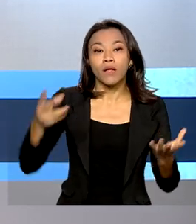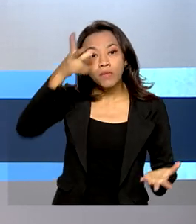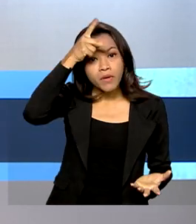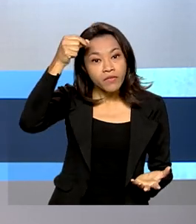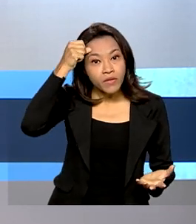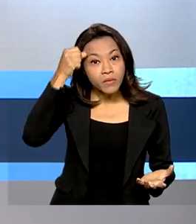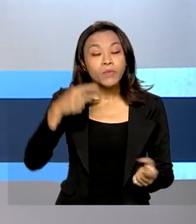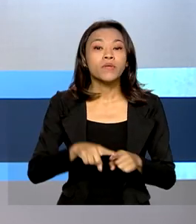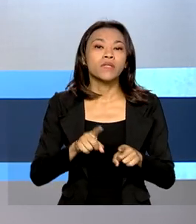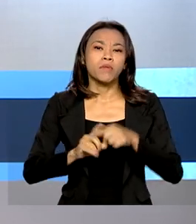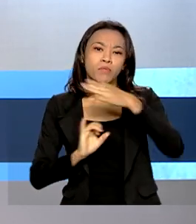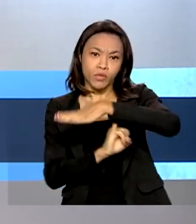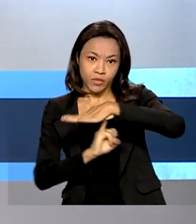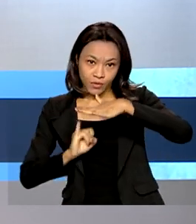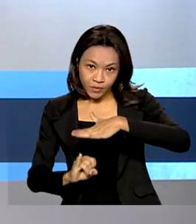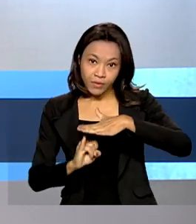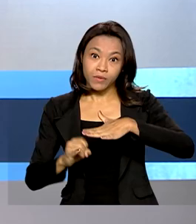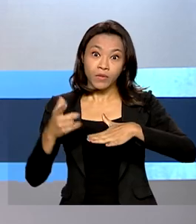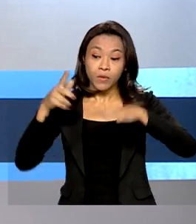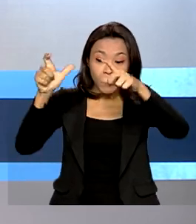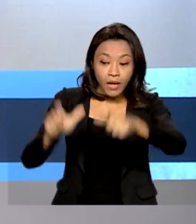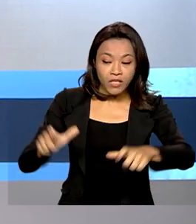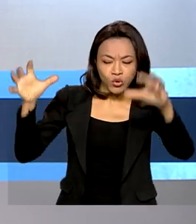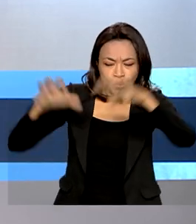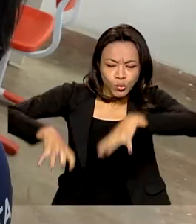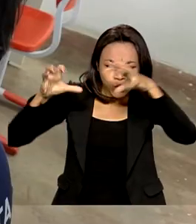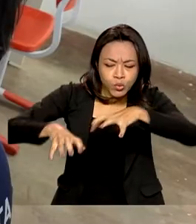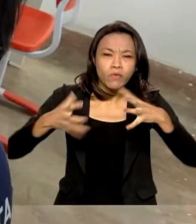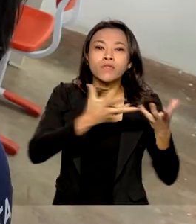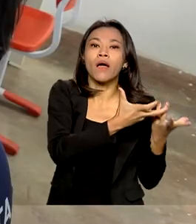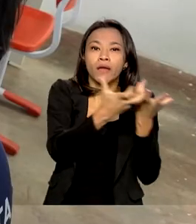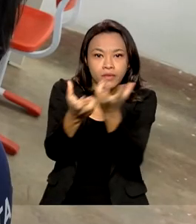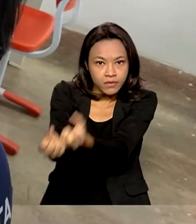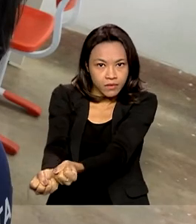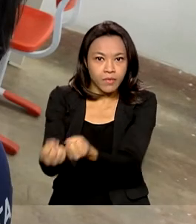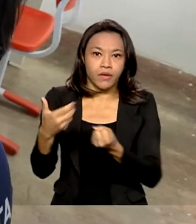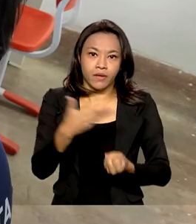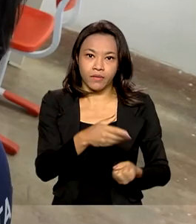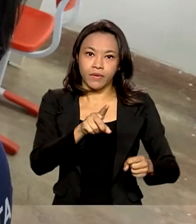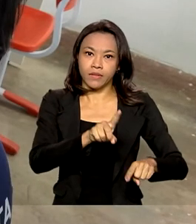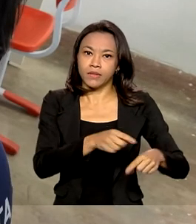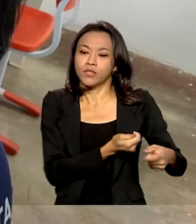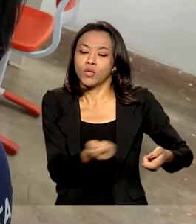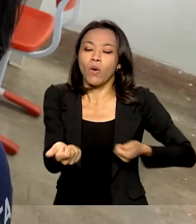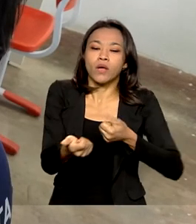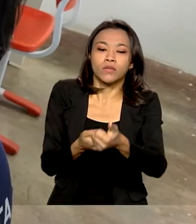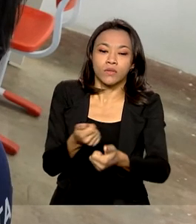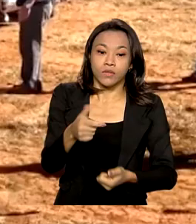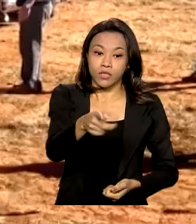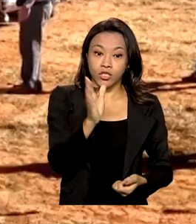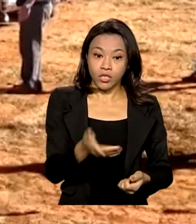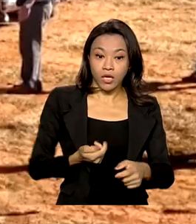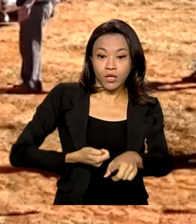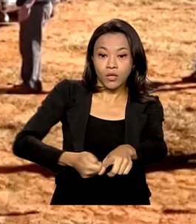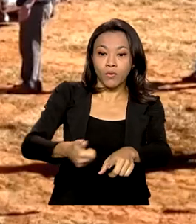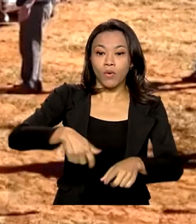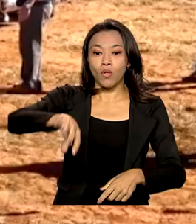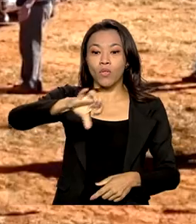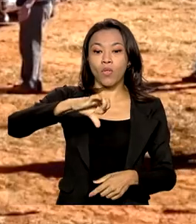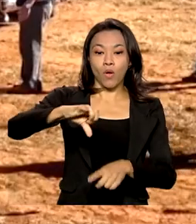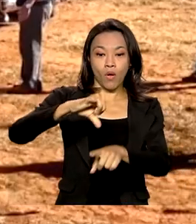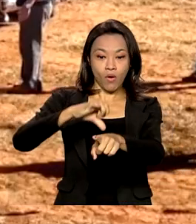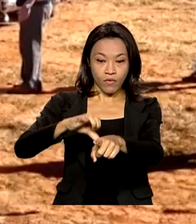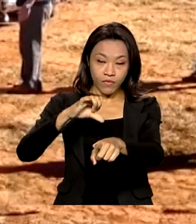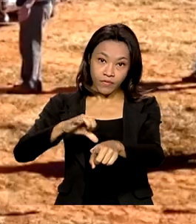por fortes chuvas já receberam essas doações. Recentemente, a Receita Federal doou nove caminhões com cerca de 100